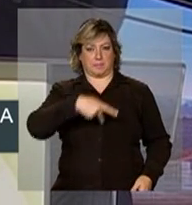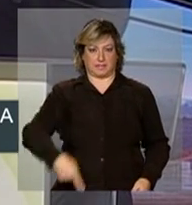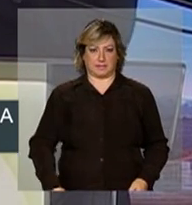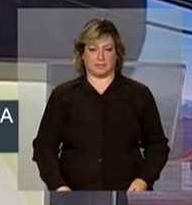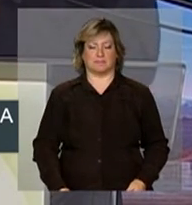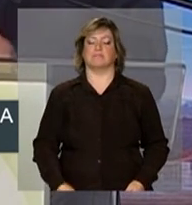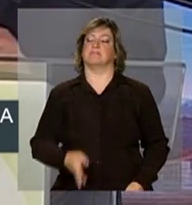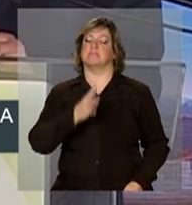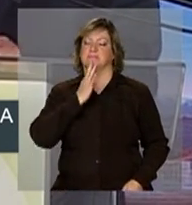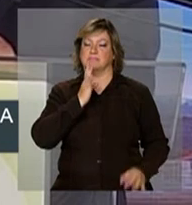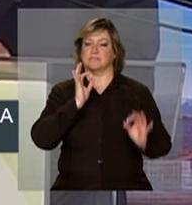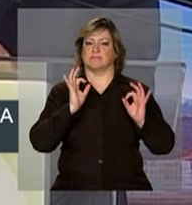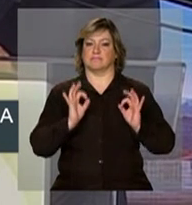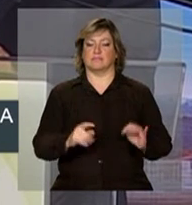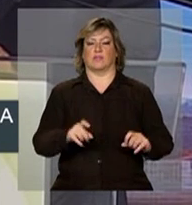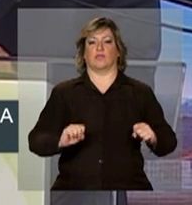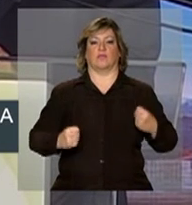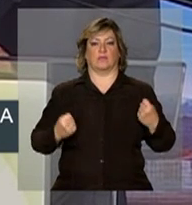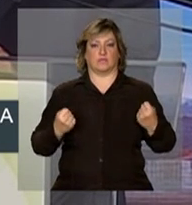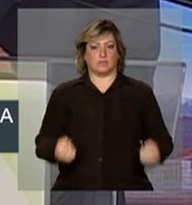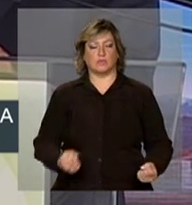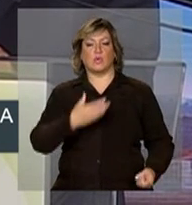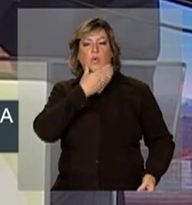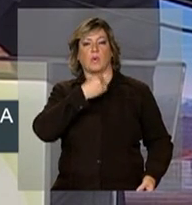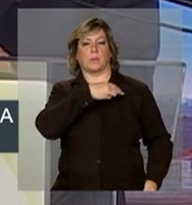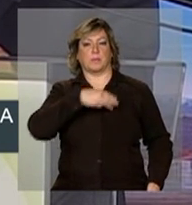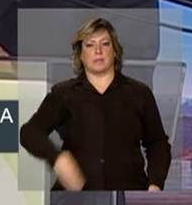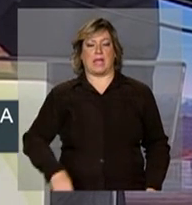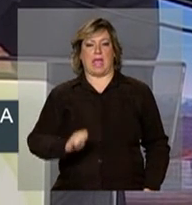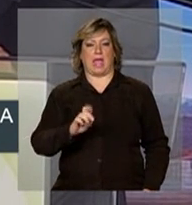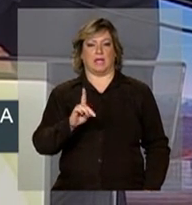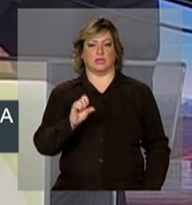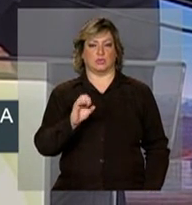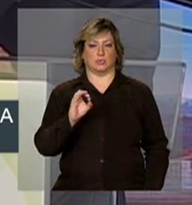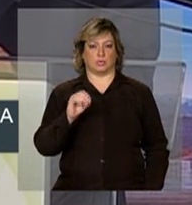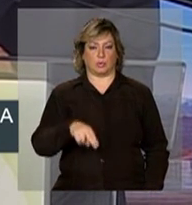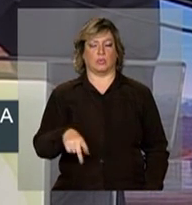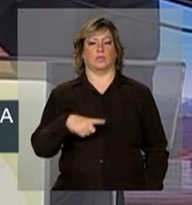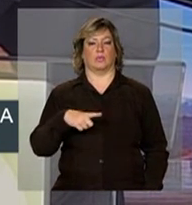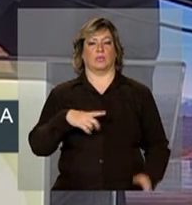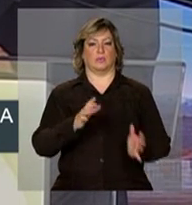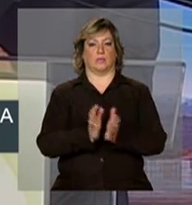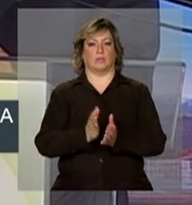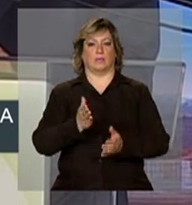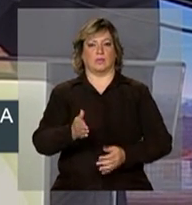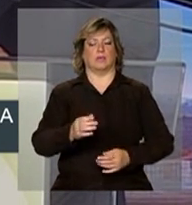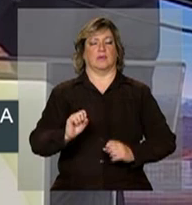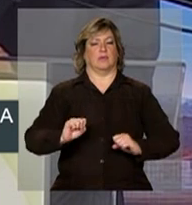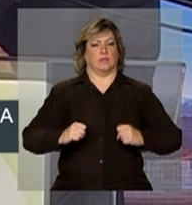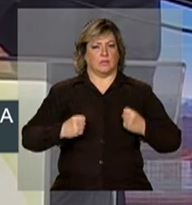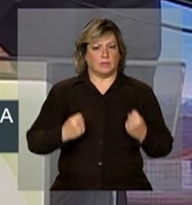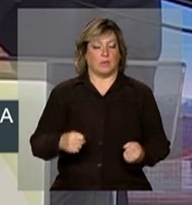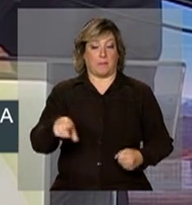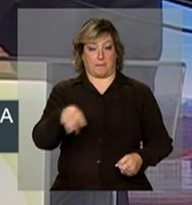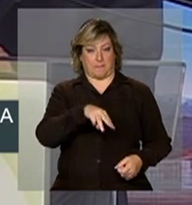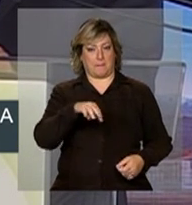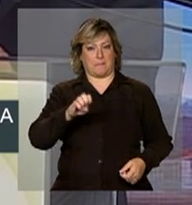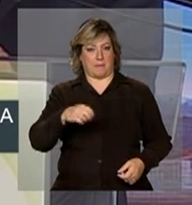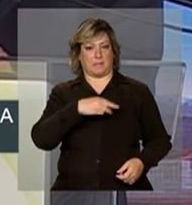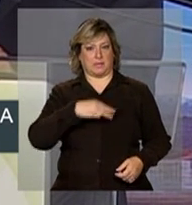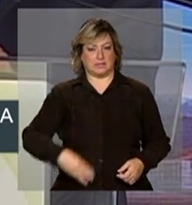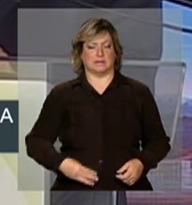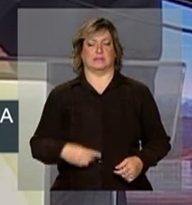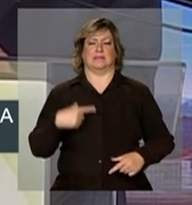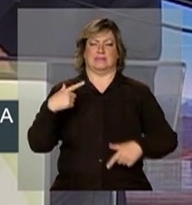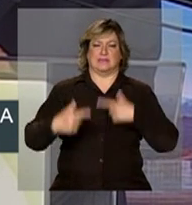o esforço do ministro Edson Lobão pelo seu empenho pessoal para que esta obra estivesse incluída entre